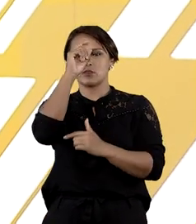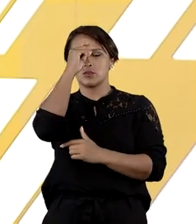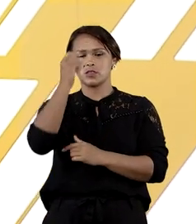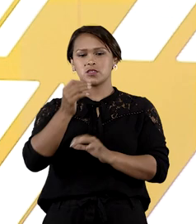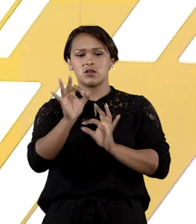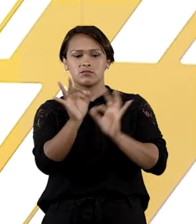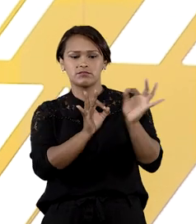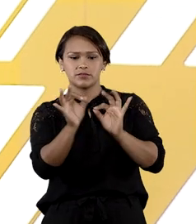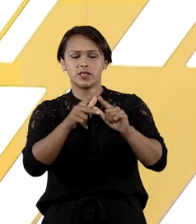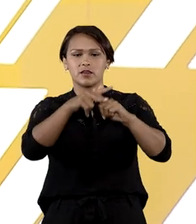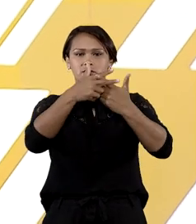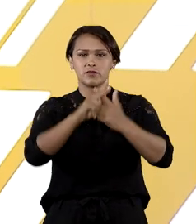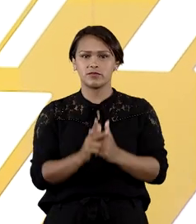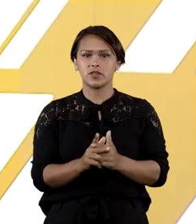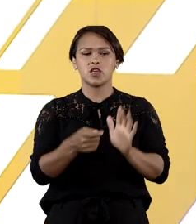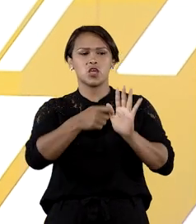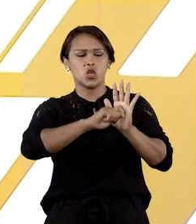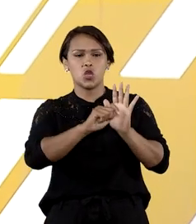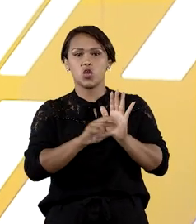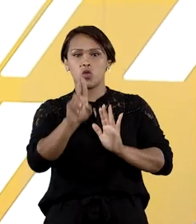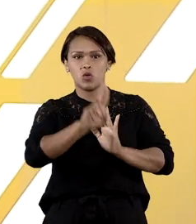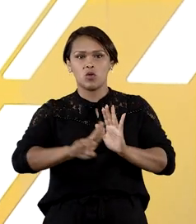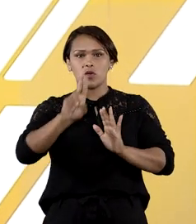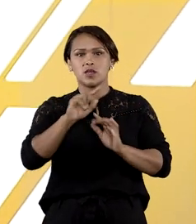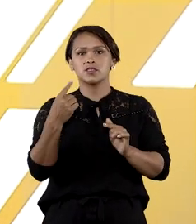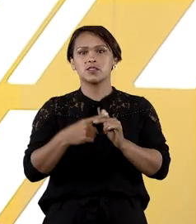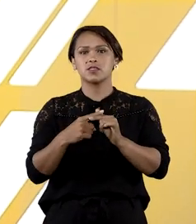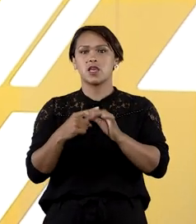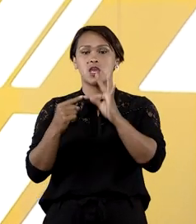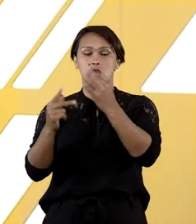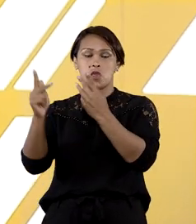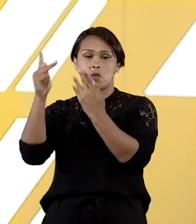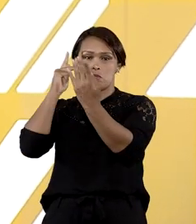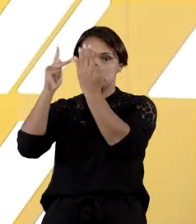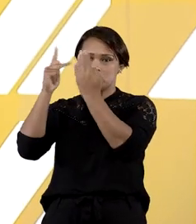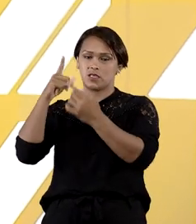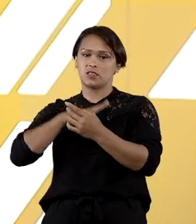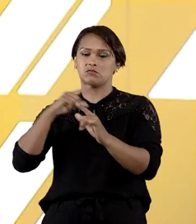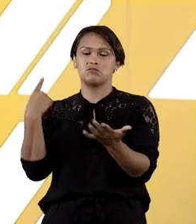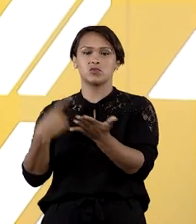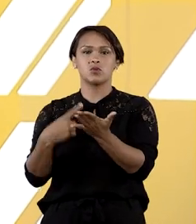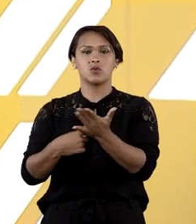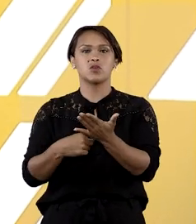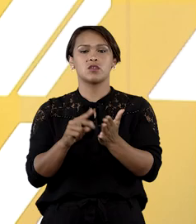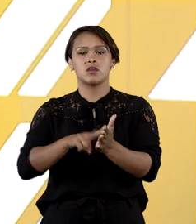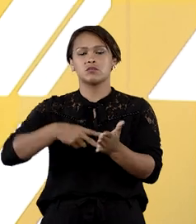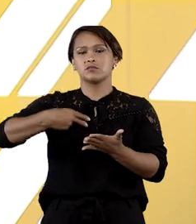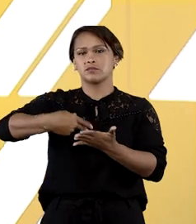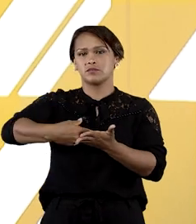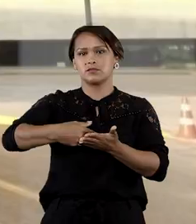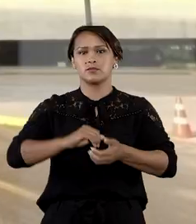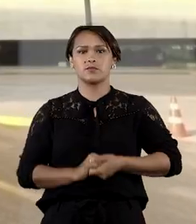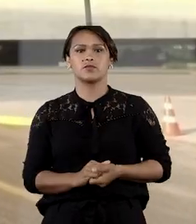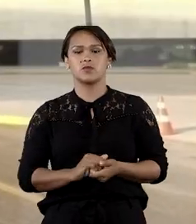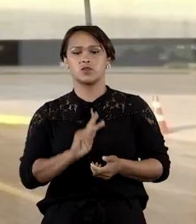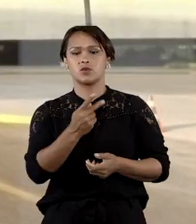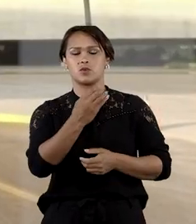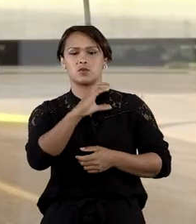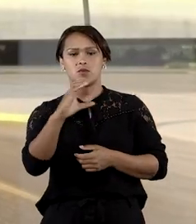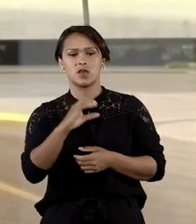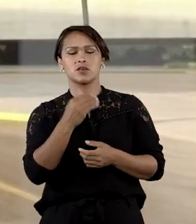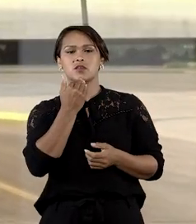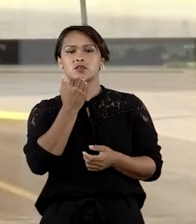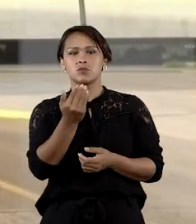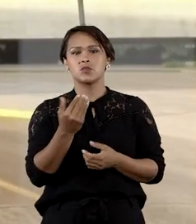reabilitação para dependentes químicos, sem que o psiquiatra tivesse concordado com a internação. O habeas